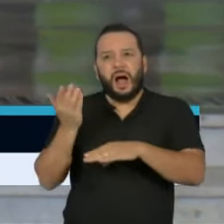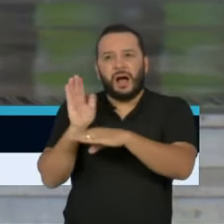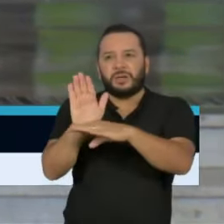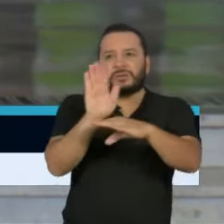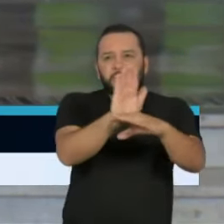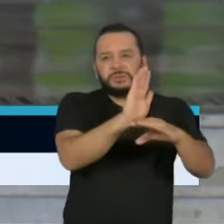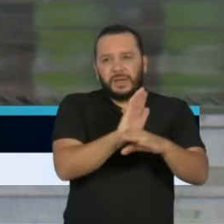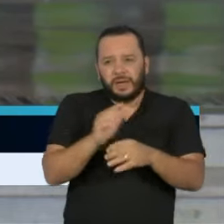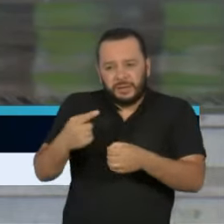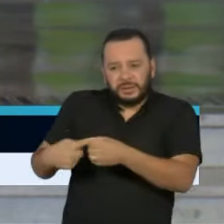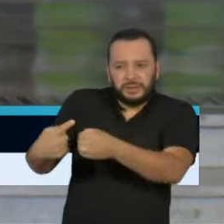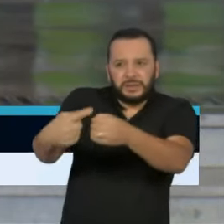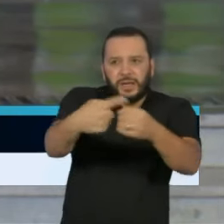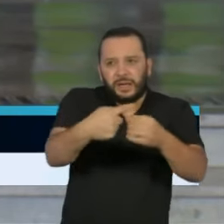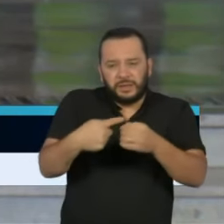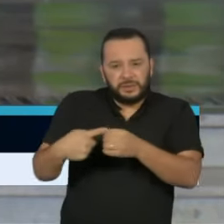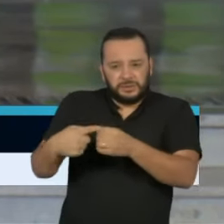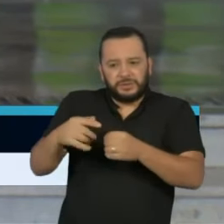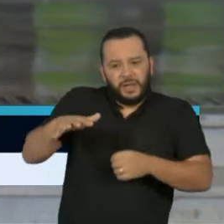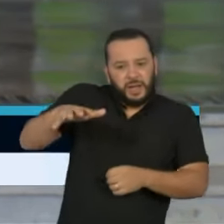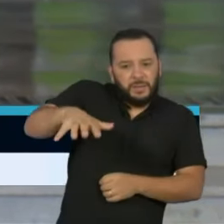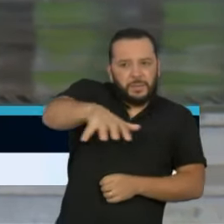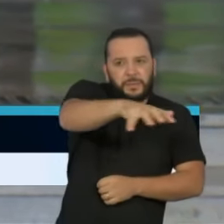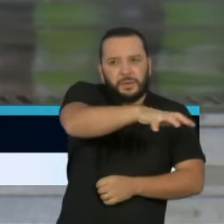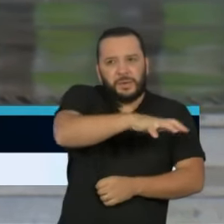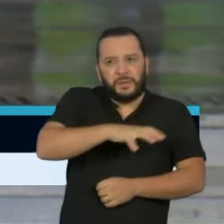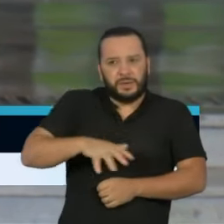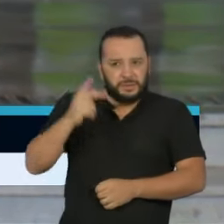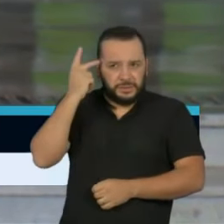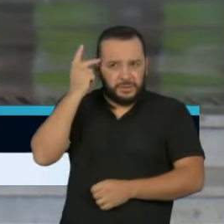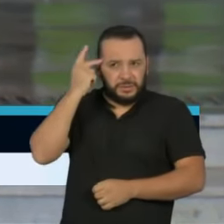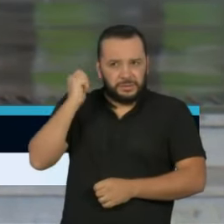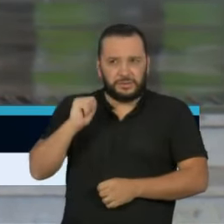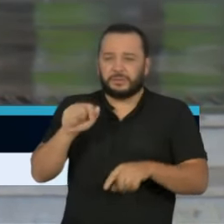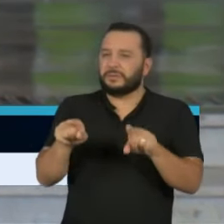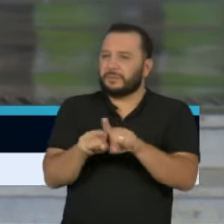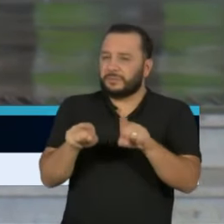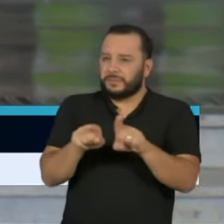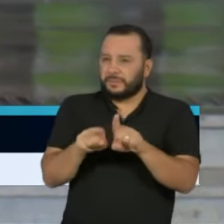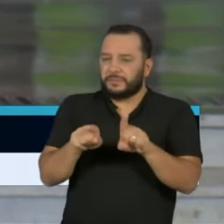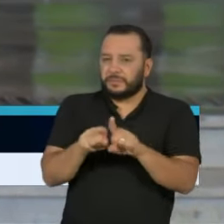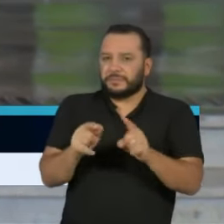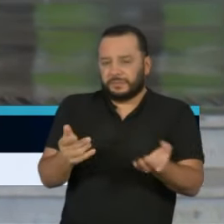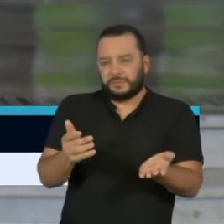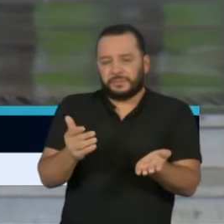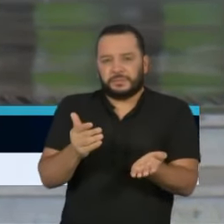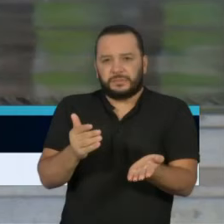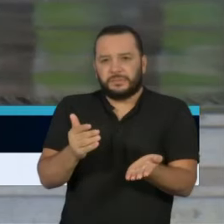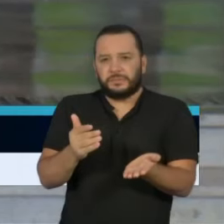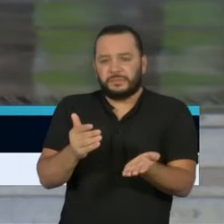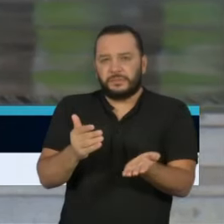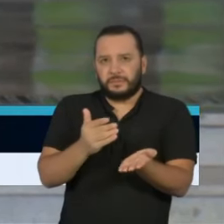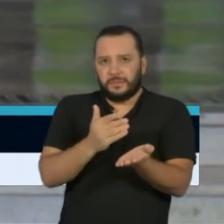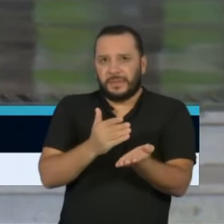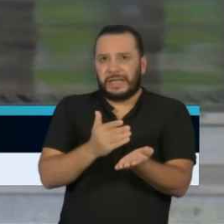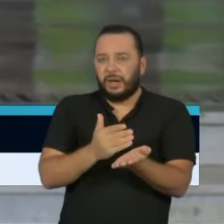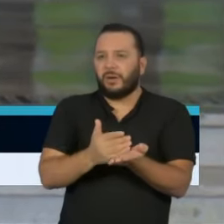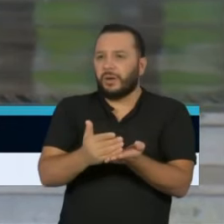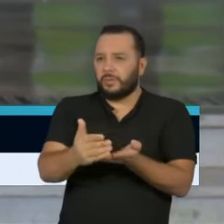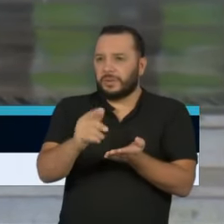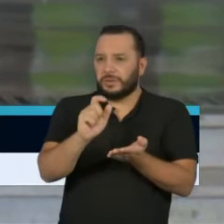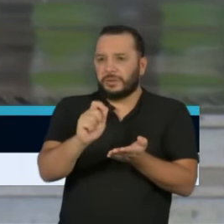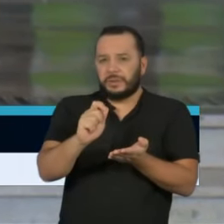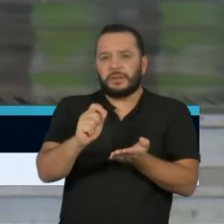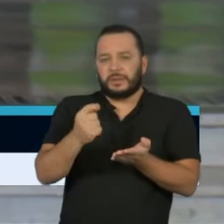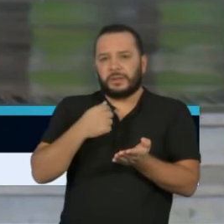em torno da cidade de São Paulo. Já estamos iniciando a apropriação desse